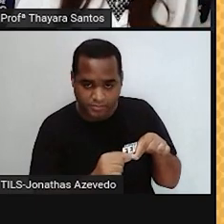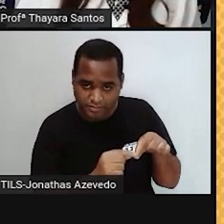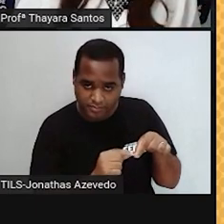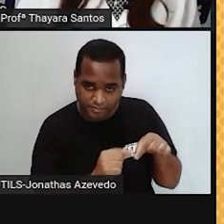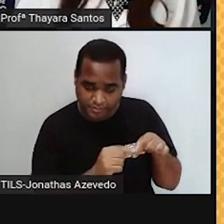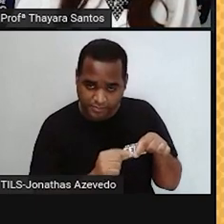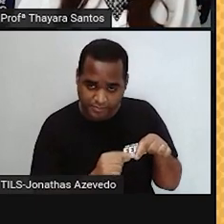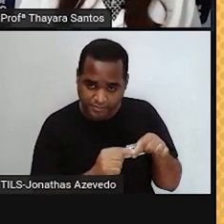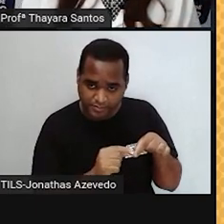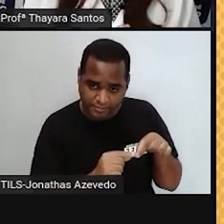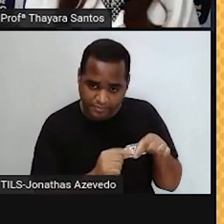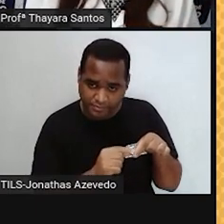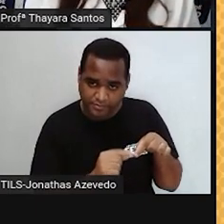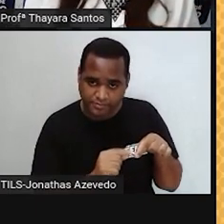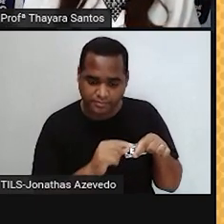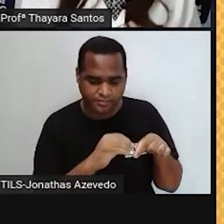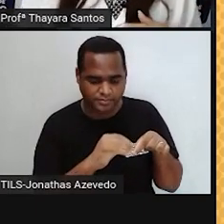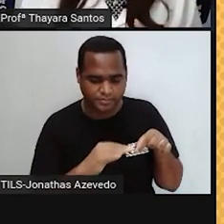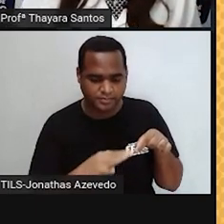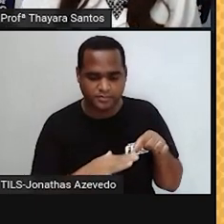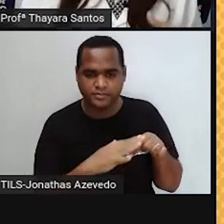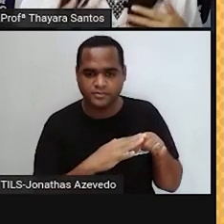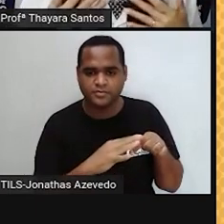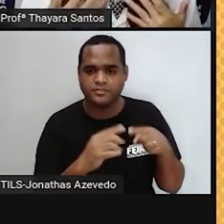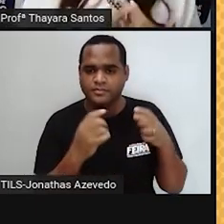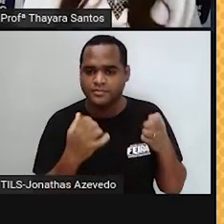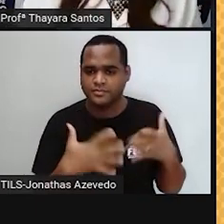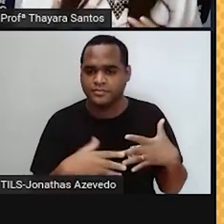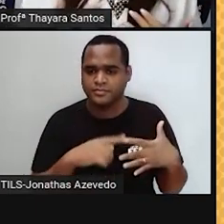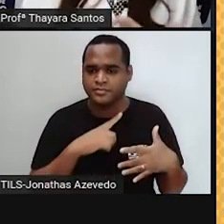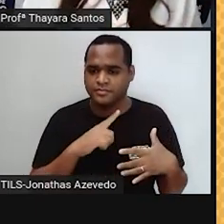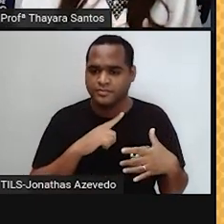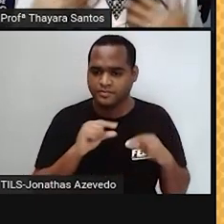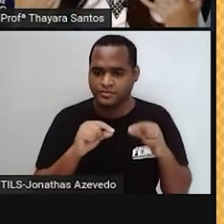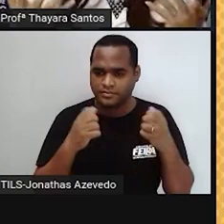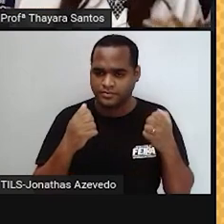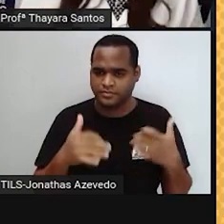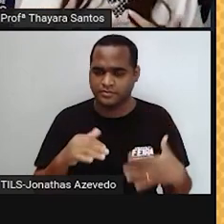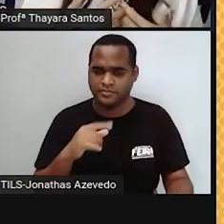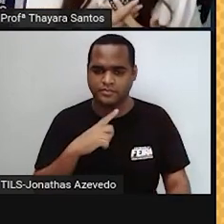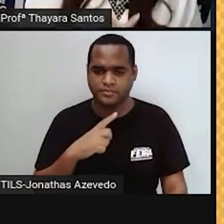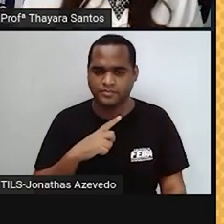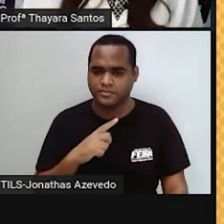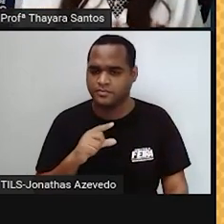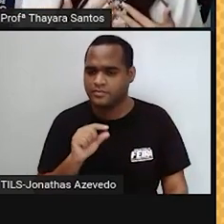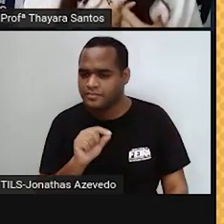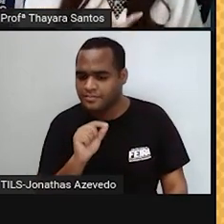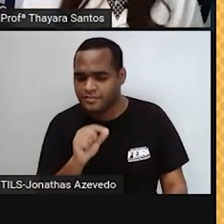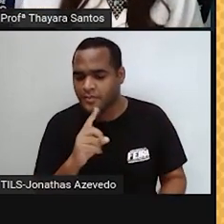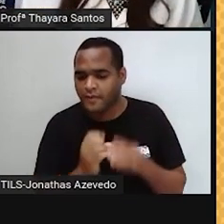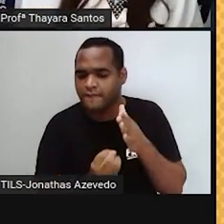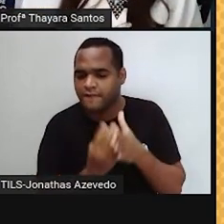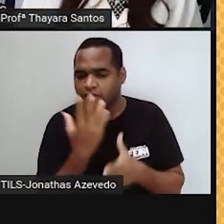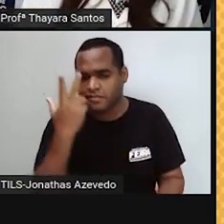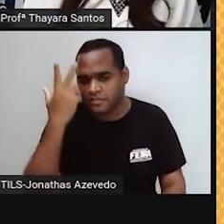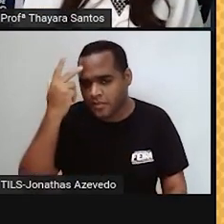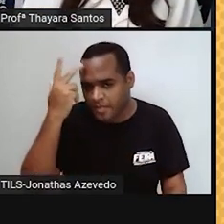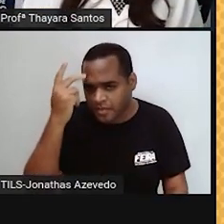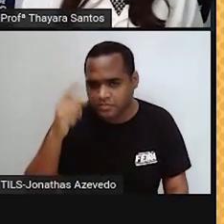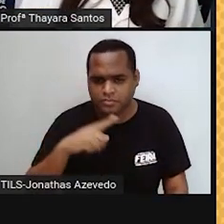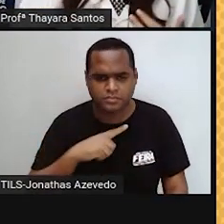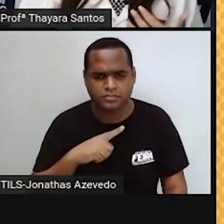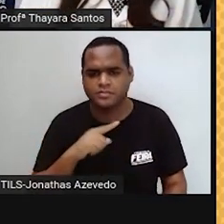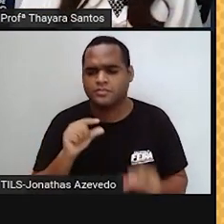função dessas glândulas? A função delas é fabricar a lubricação natural do canal